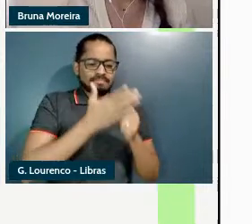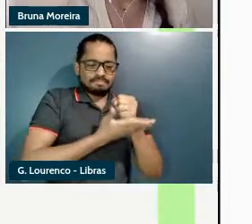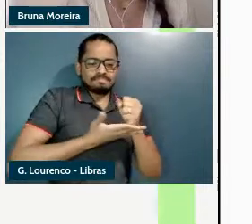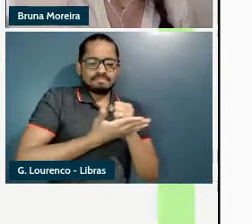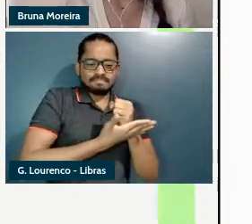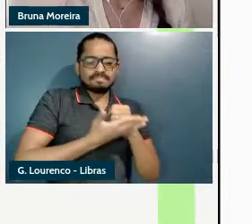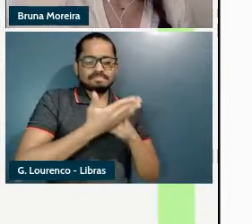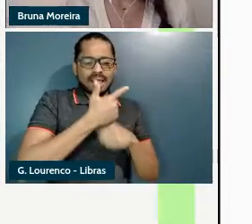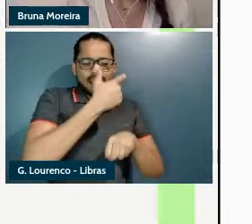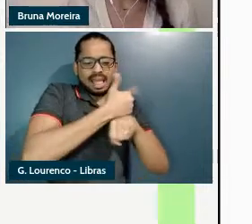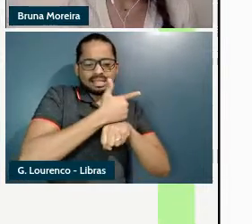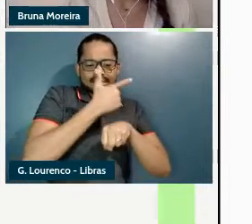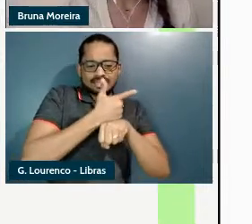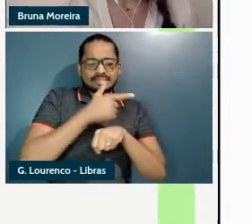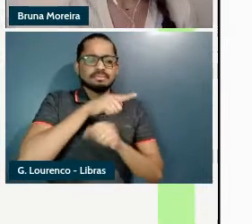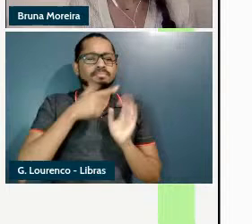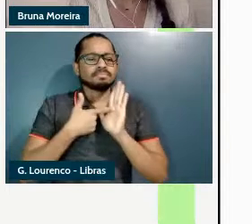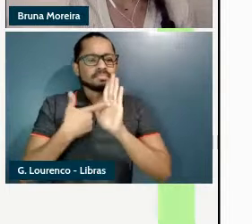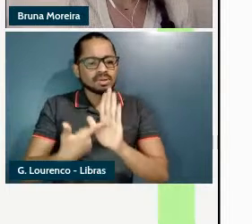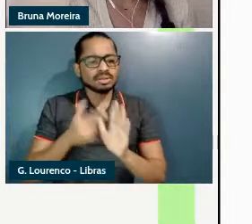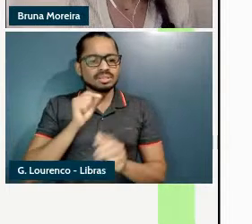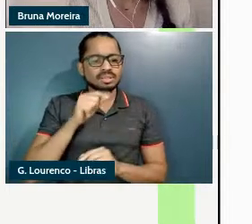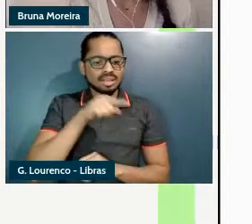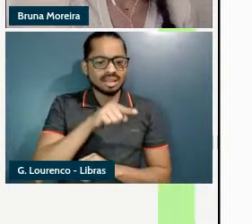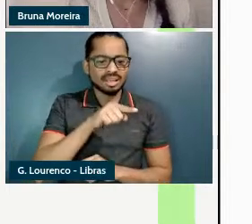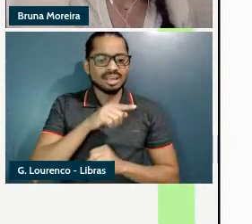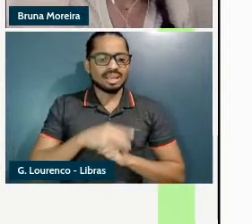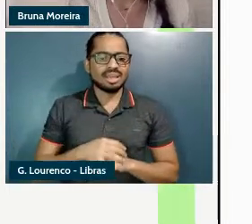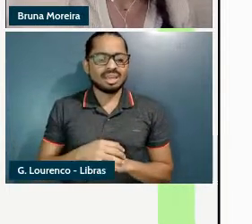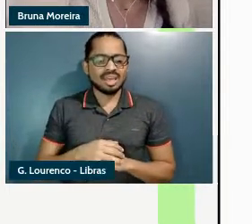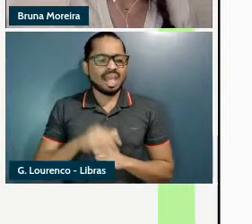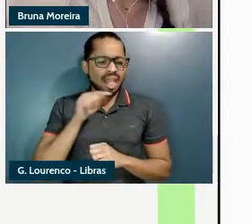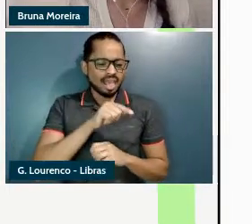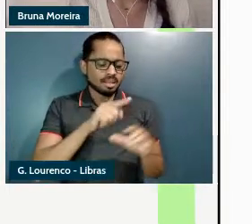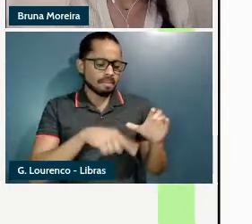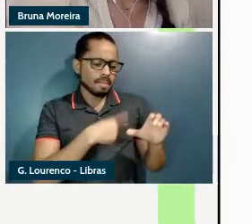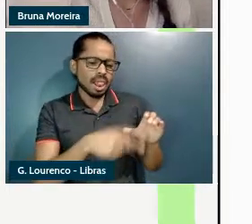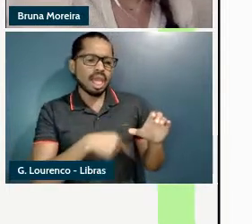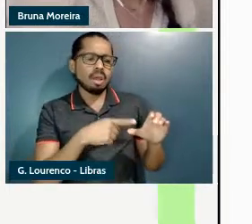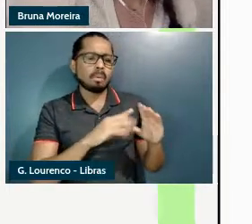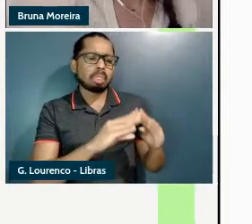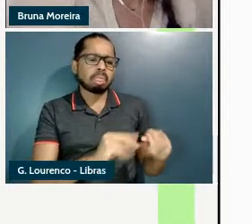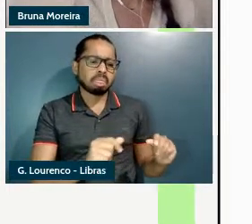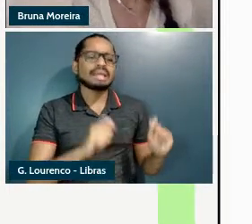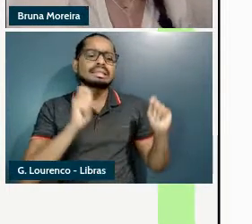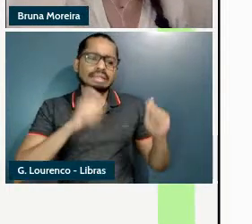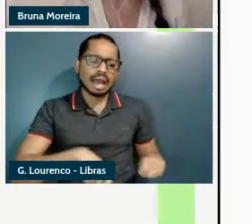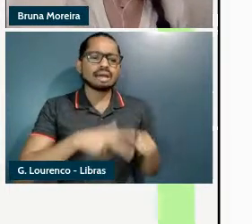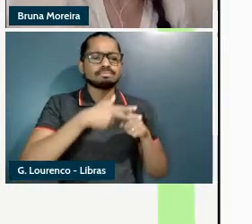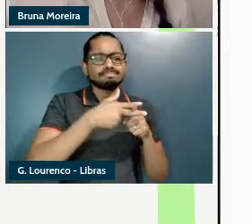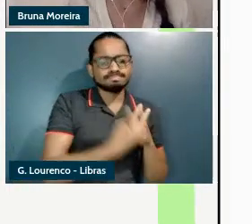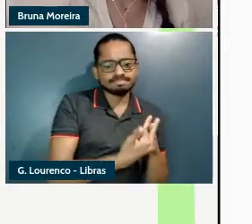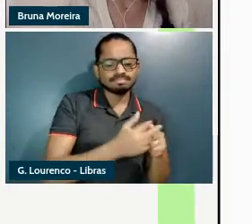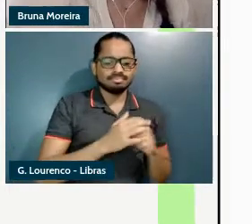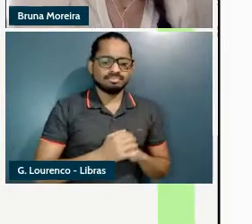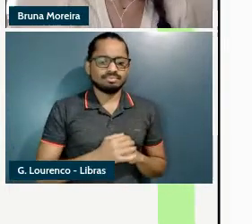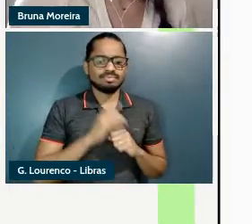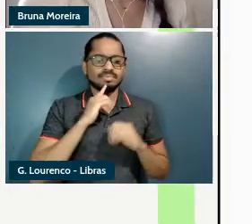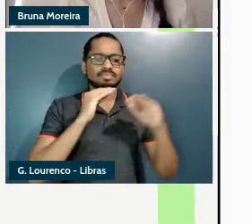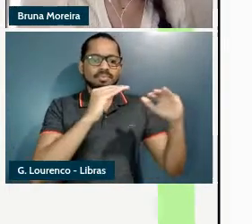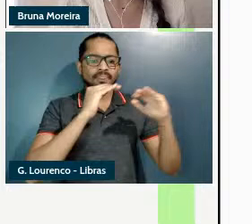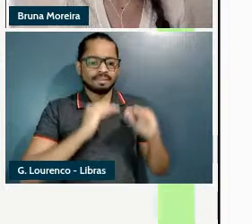exemplos este pneu murcho é consertável e a condição da biblioteca é deplorável não recebe a mesma